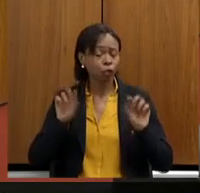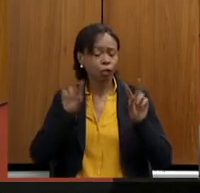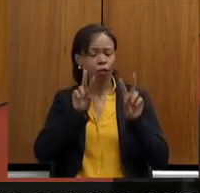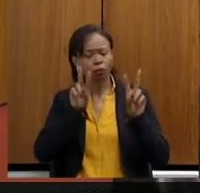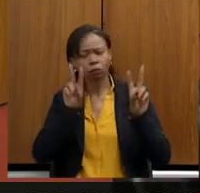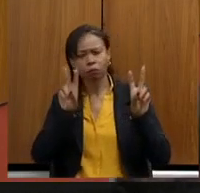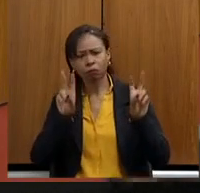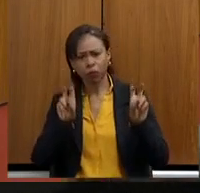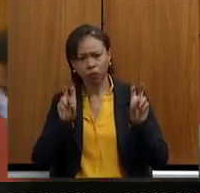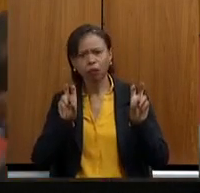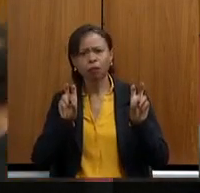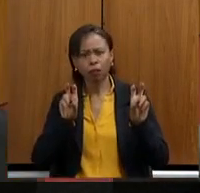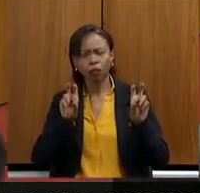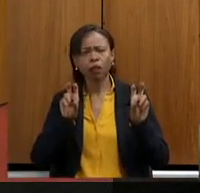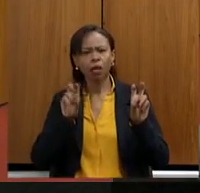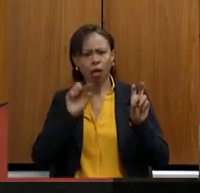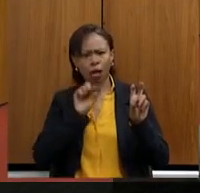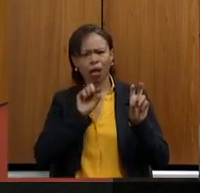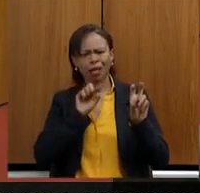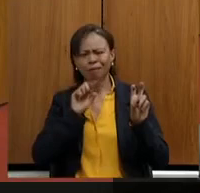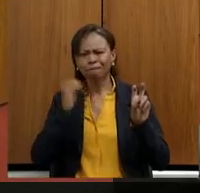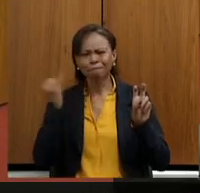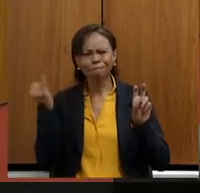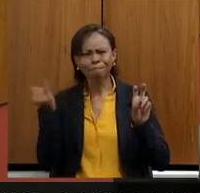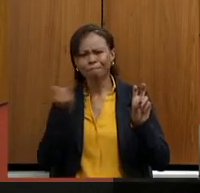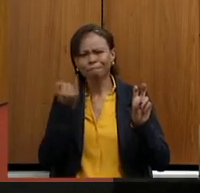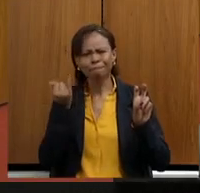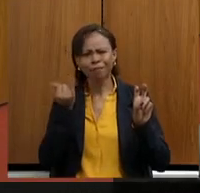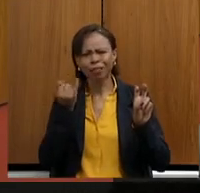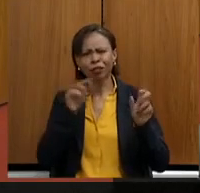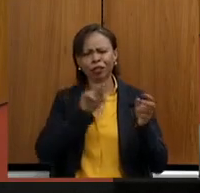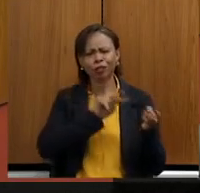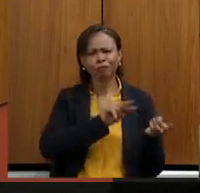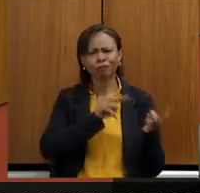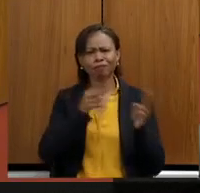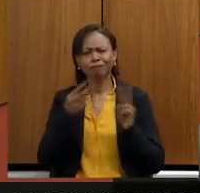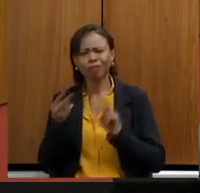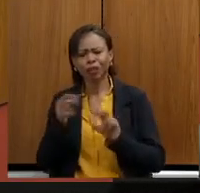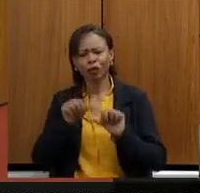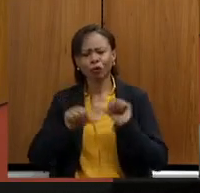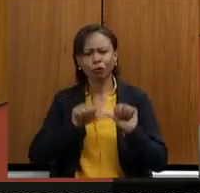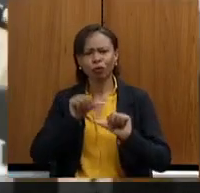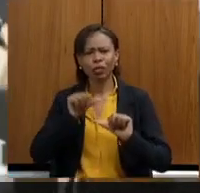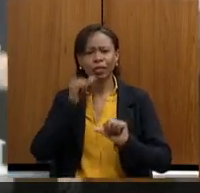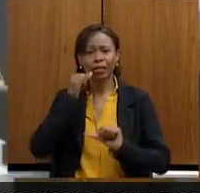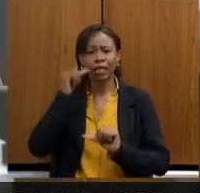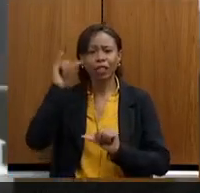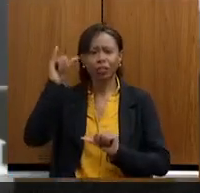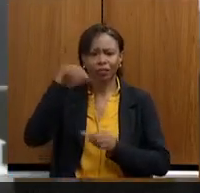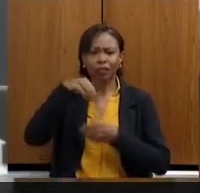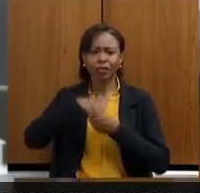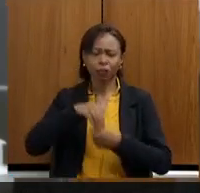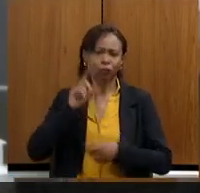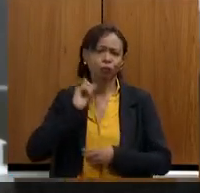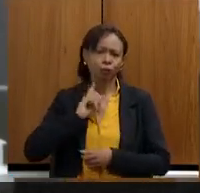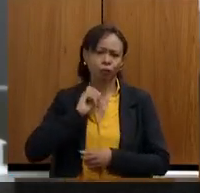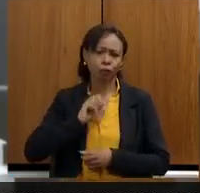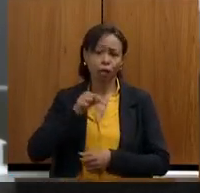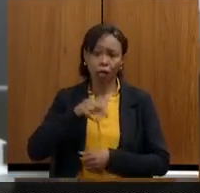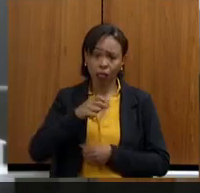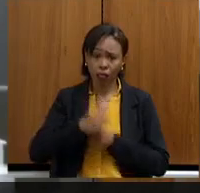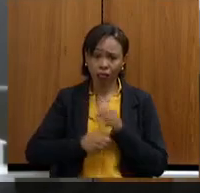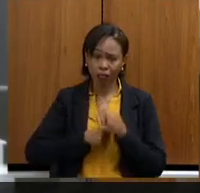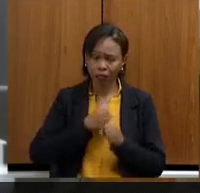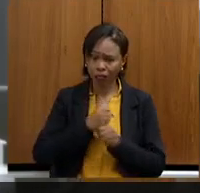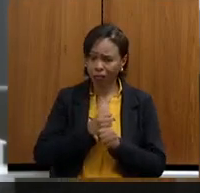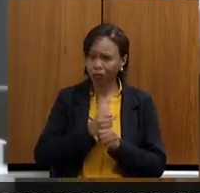que para a gente também é tão caro a transição energética no Estado. Esse ano nós vivemos um ano de crise hídrica